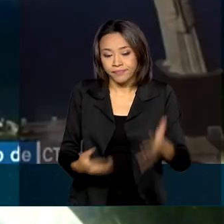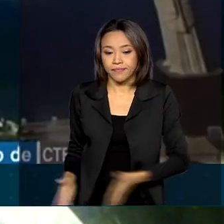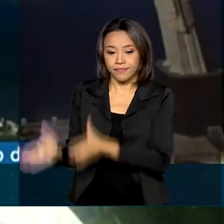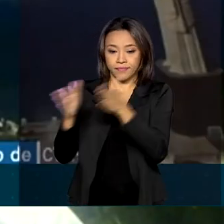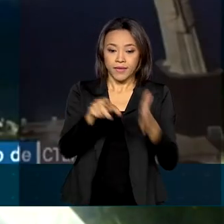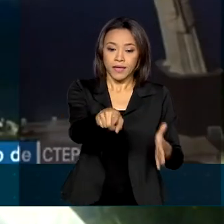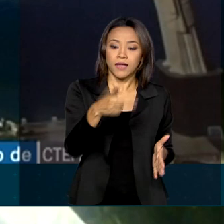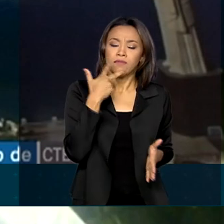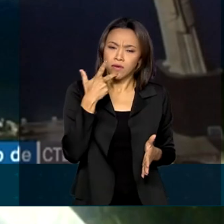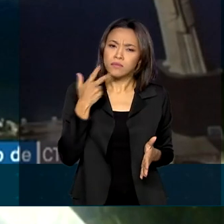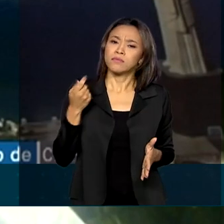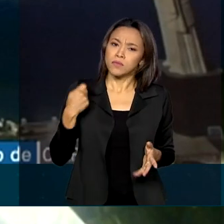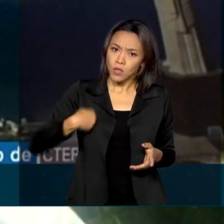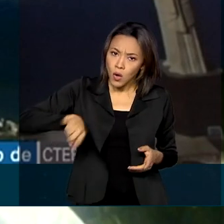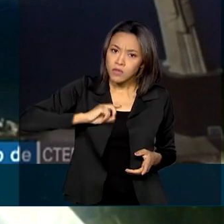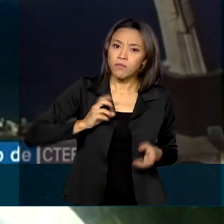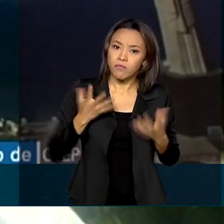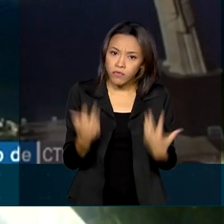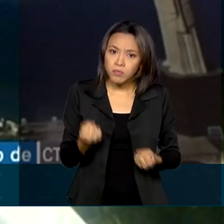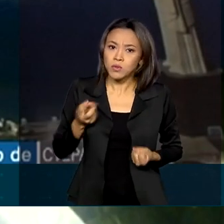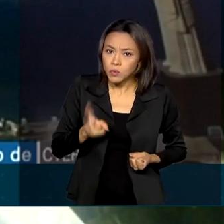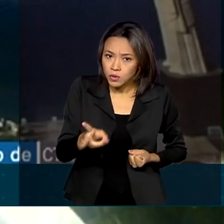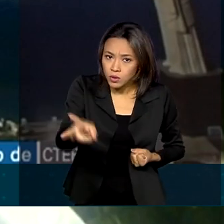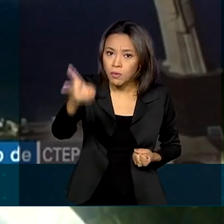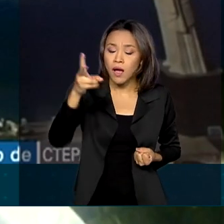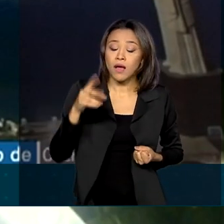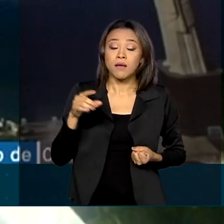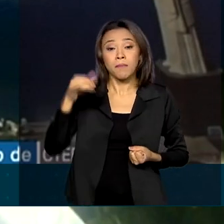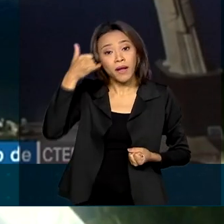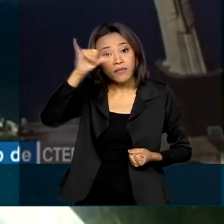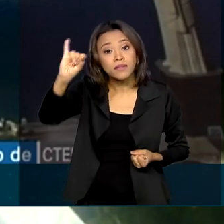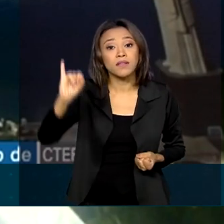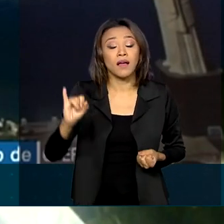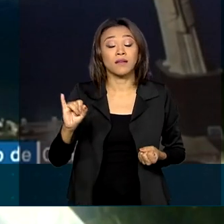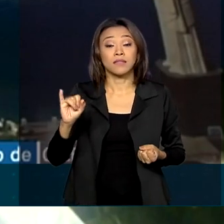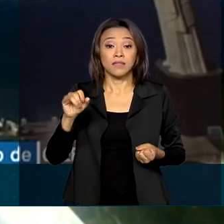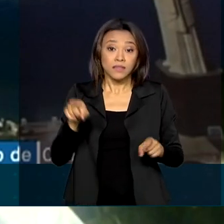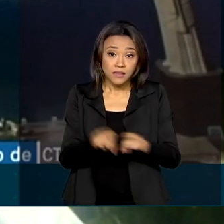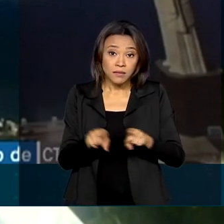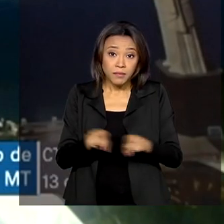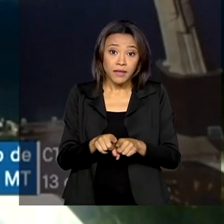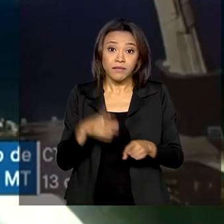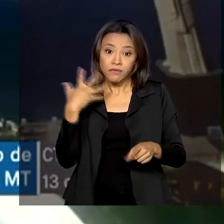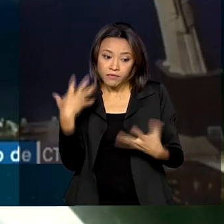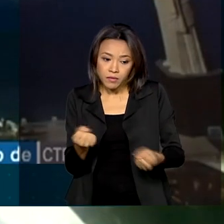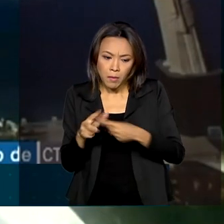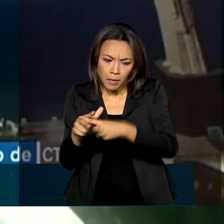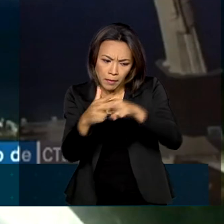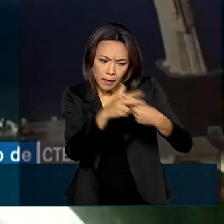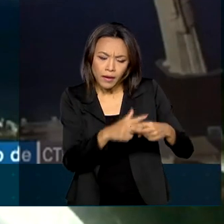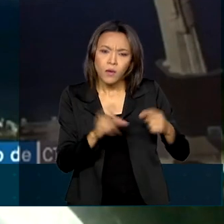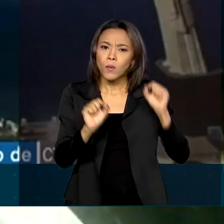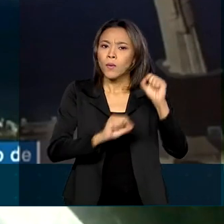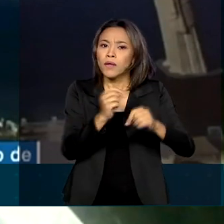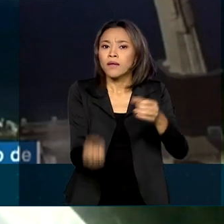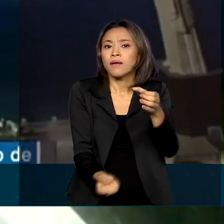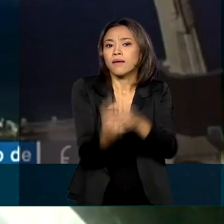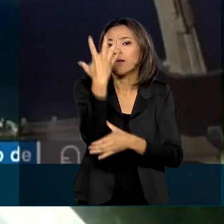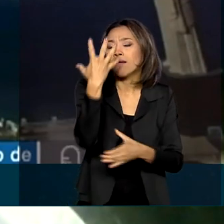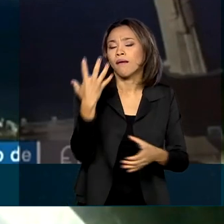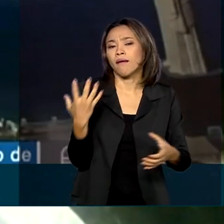continuaremos fazendo para não só prevenir e para isso fazer os aceros, permitir a criação